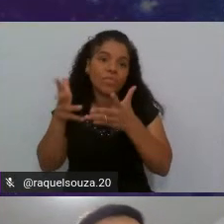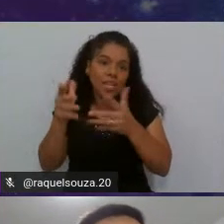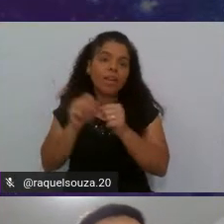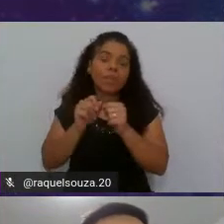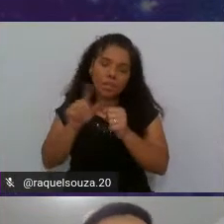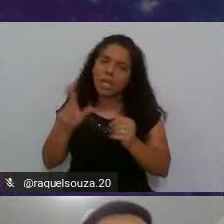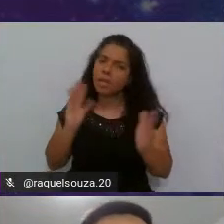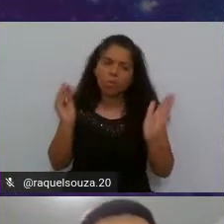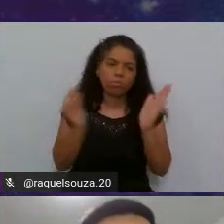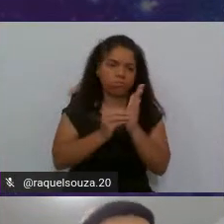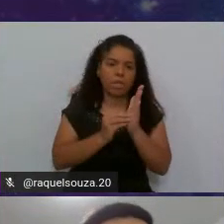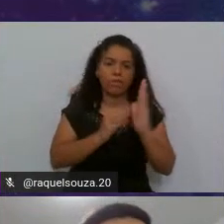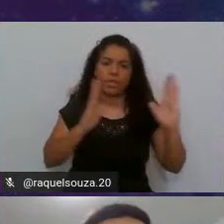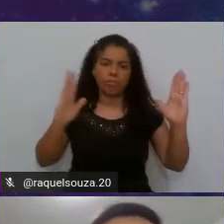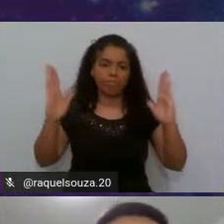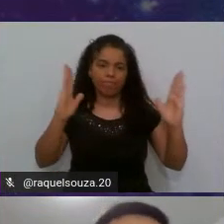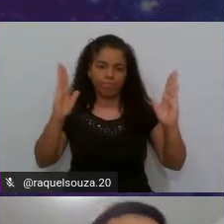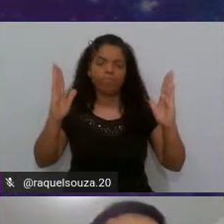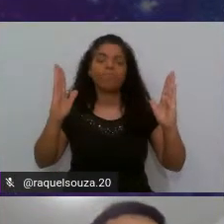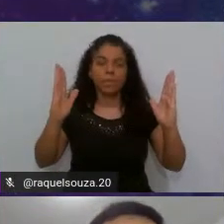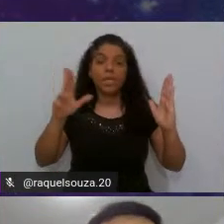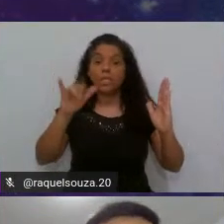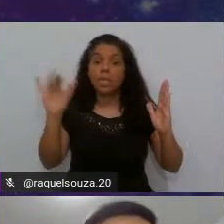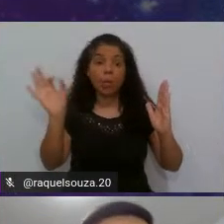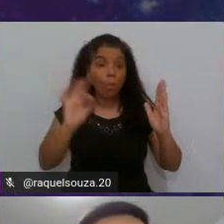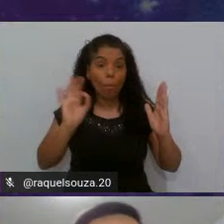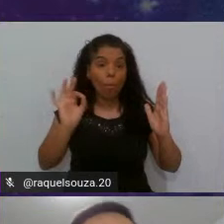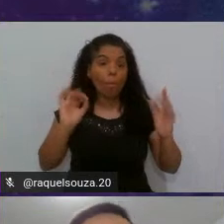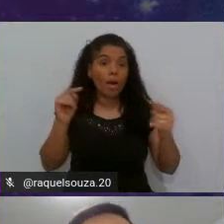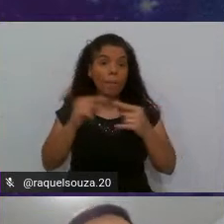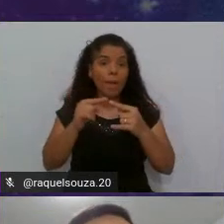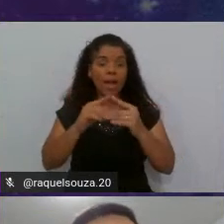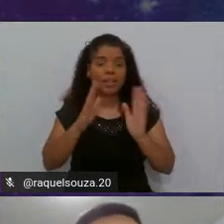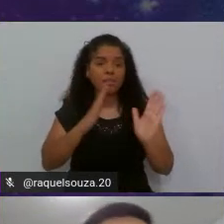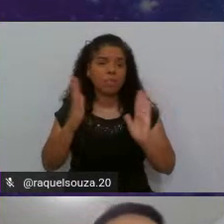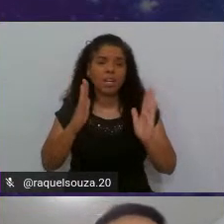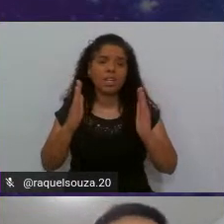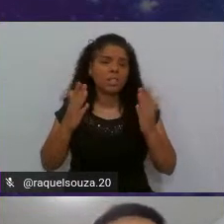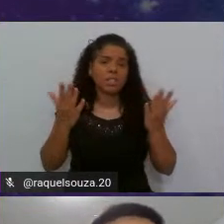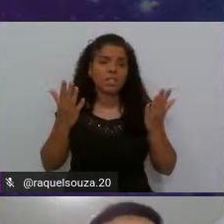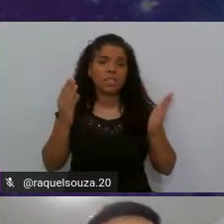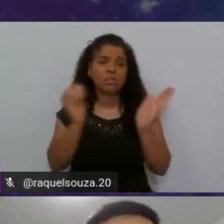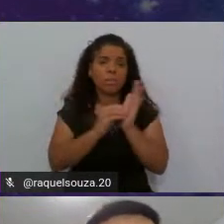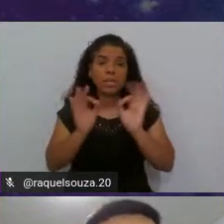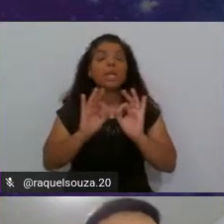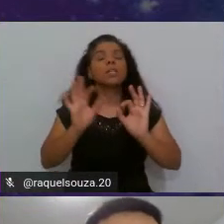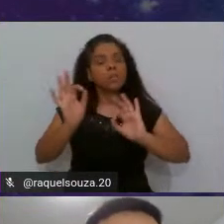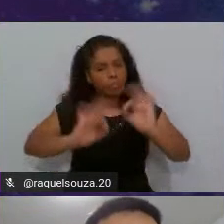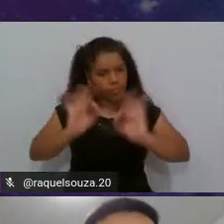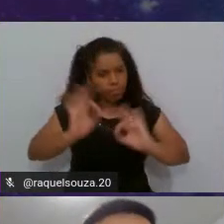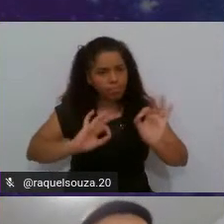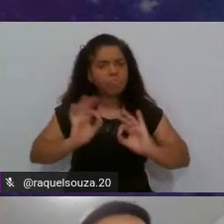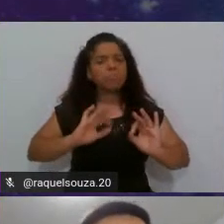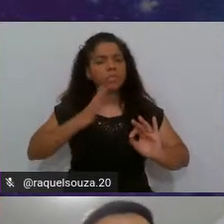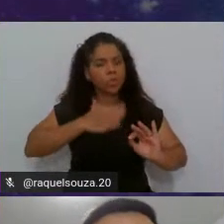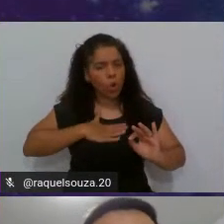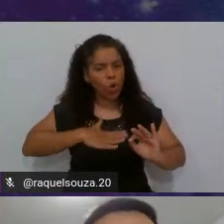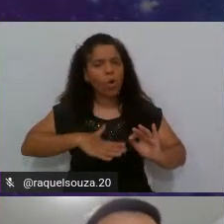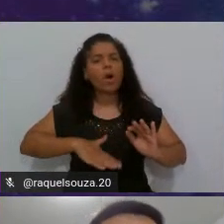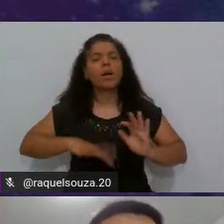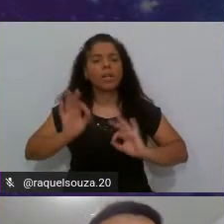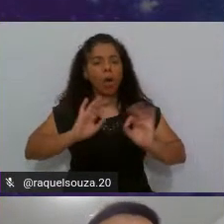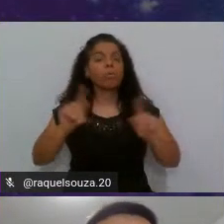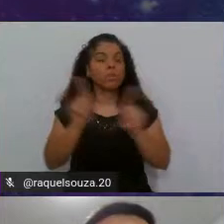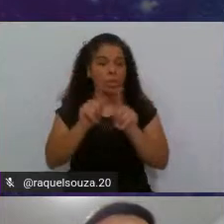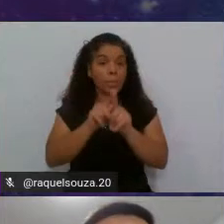defina dentro desse tempo. E se você não tem uma meta assim mais ousada, planeje com cautela também. E se